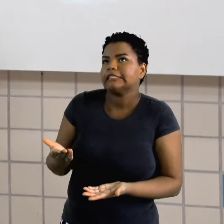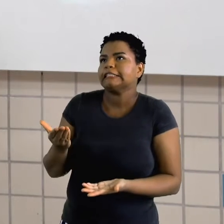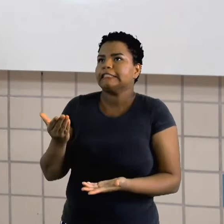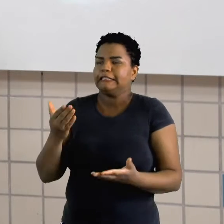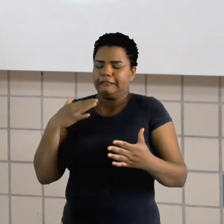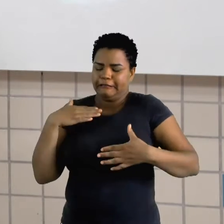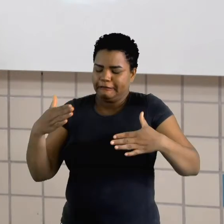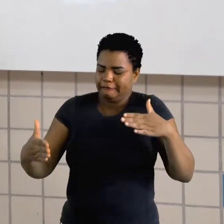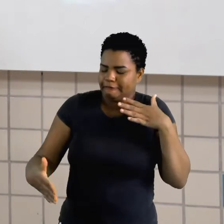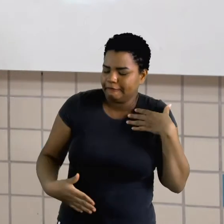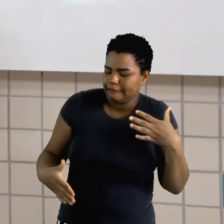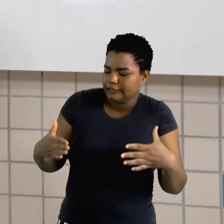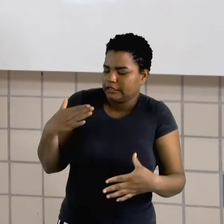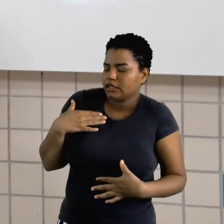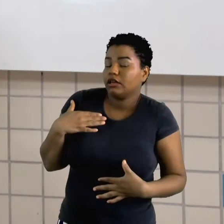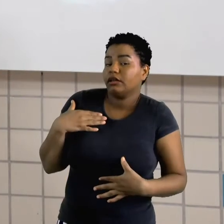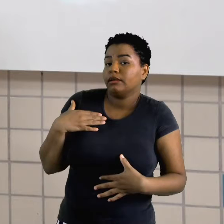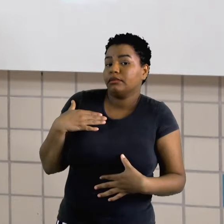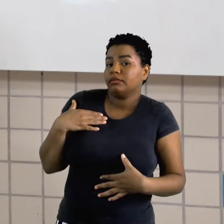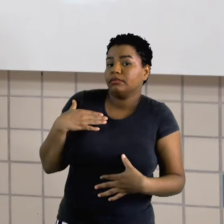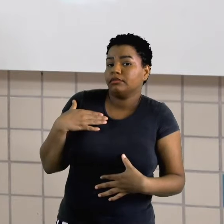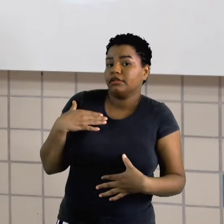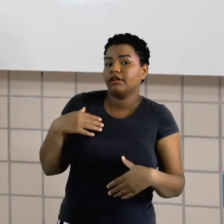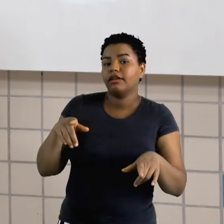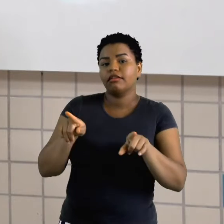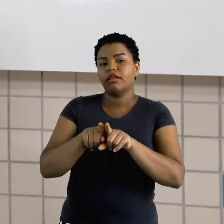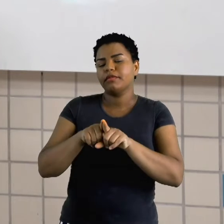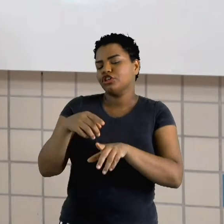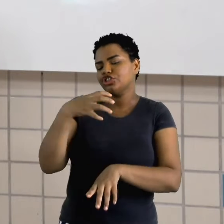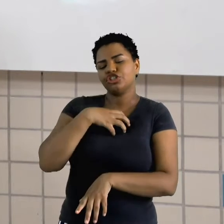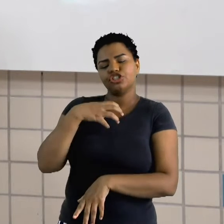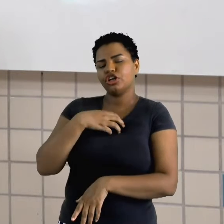como também o seu jeitinho de ser.